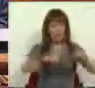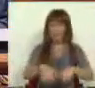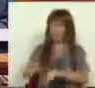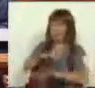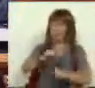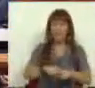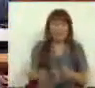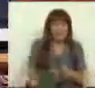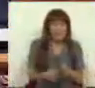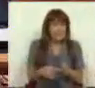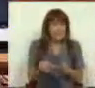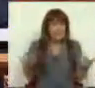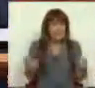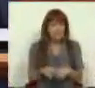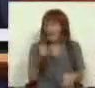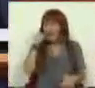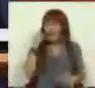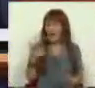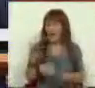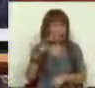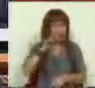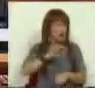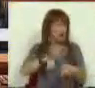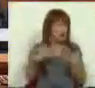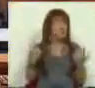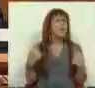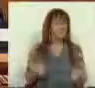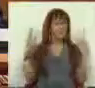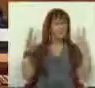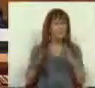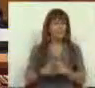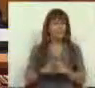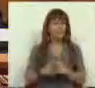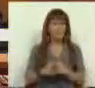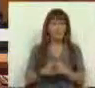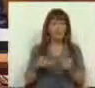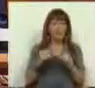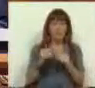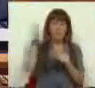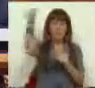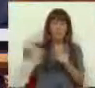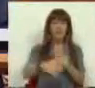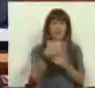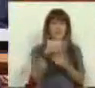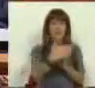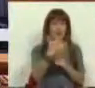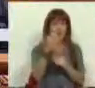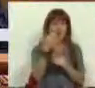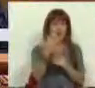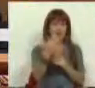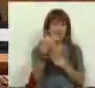A dimensão das necessidades é grave, senhoras e senhores deputados, pois ascende a